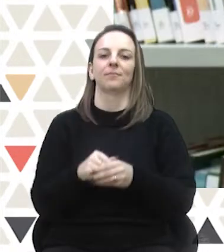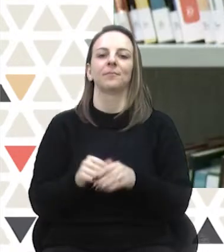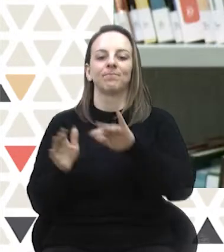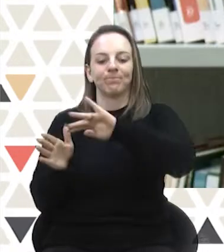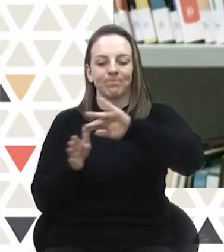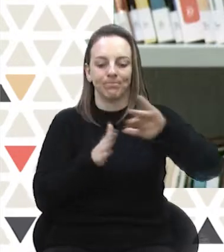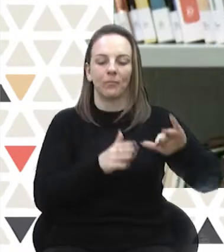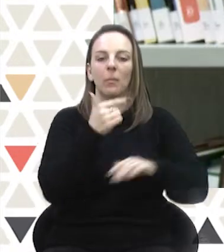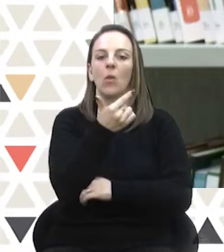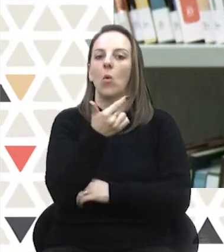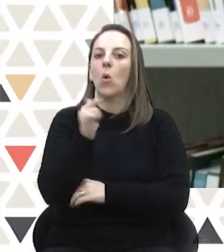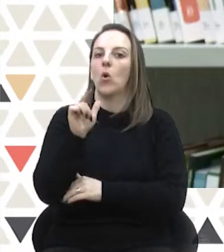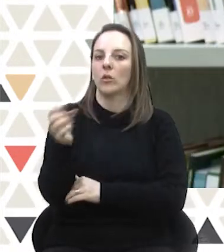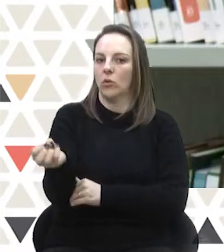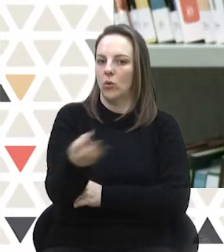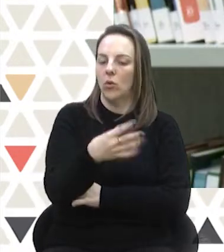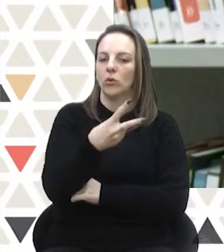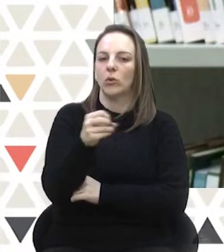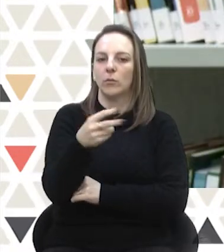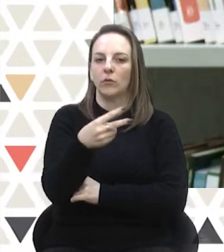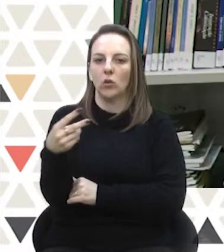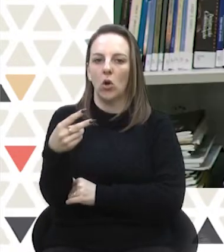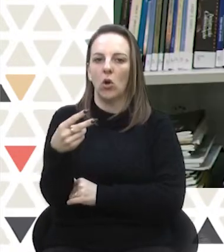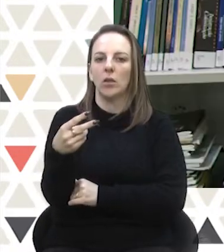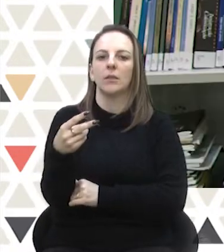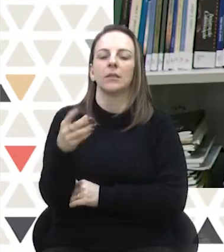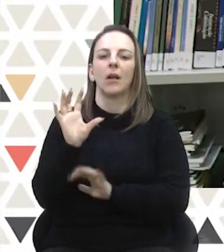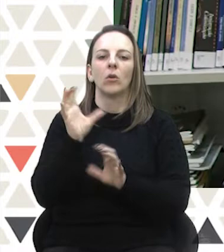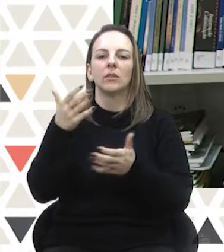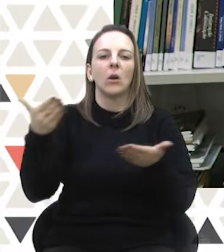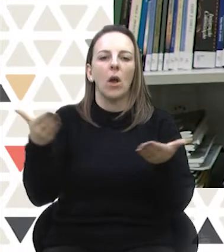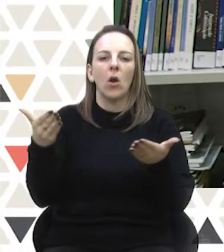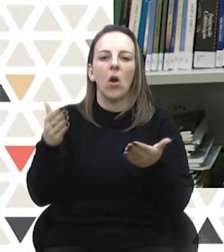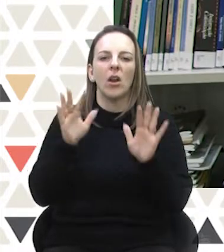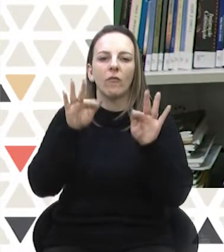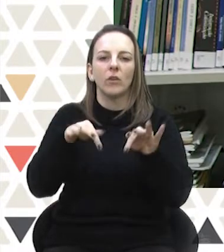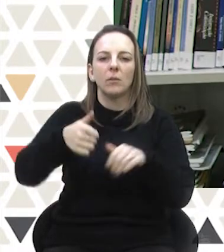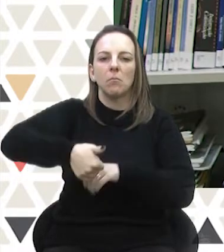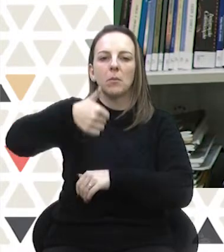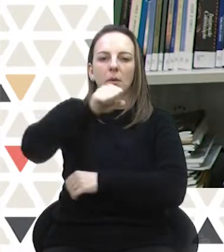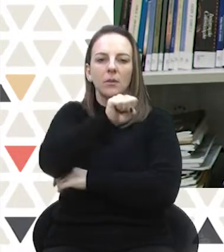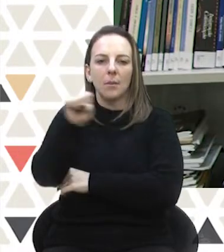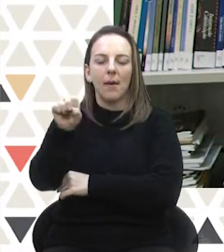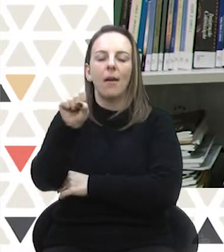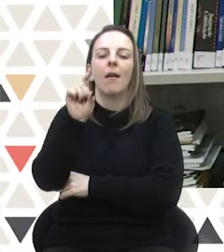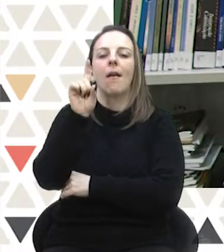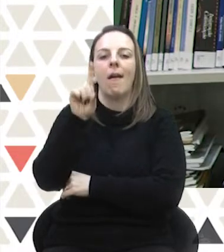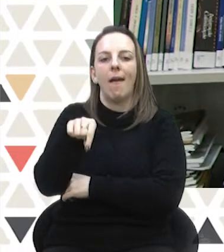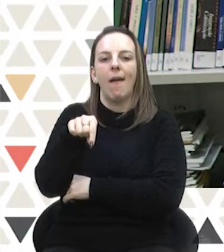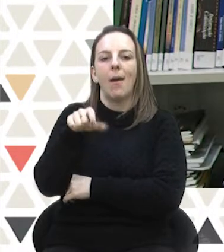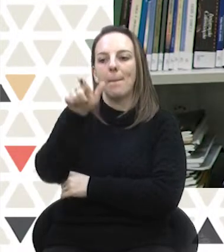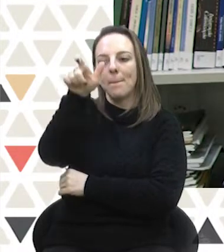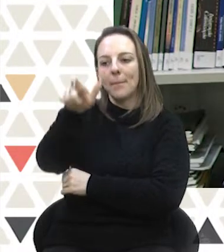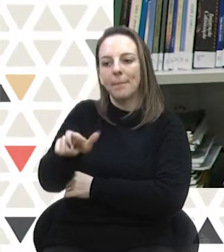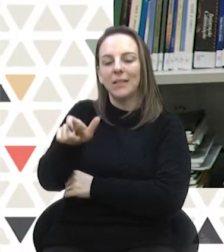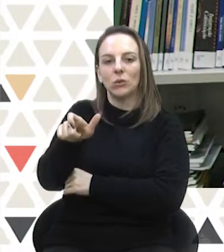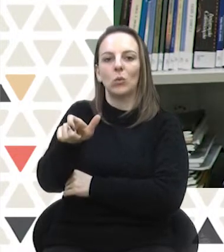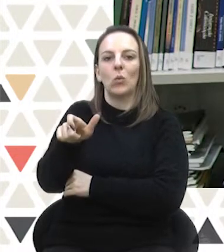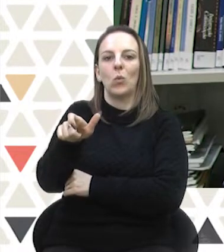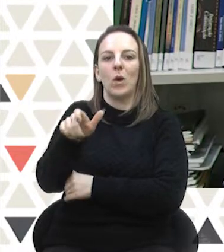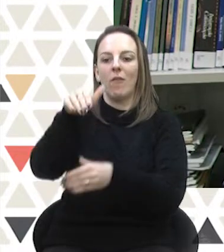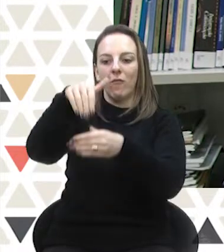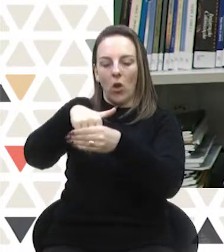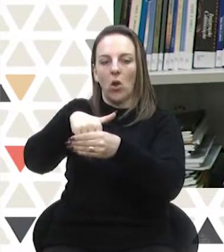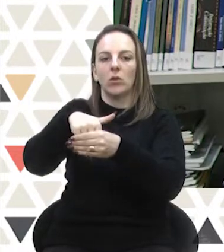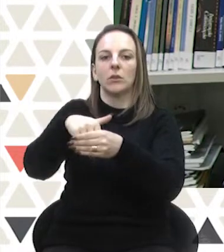Outra novidade para 2022, bem recente agora do primeiro semestre, final do primeiro semestre, é a definição de que o eleitor e